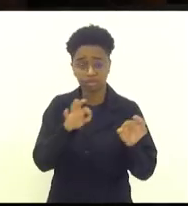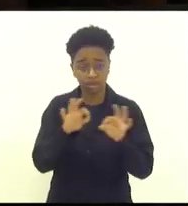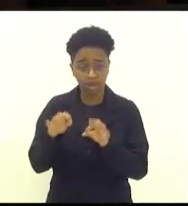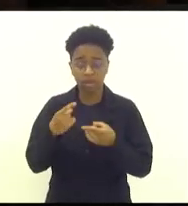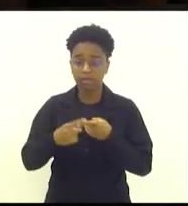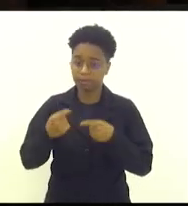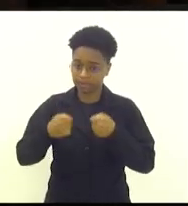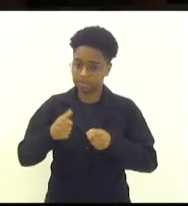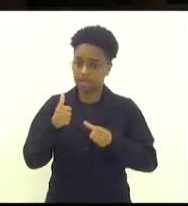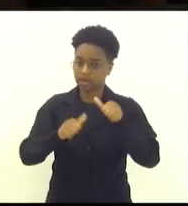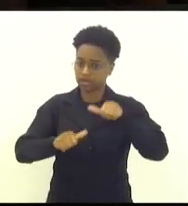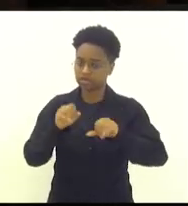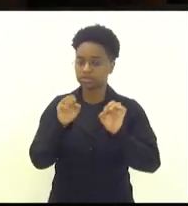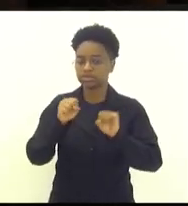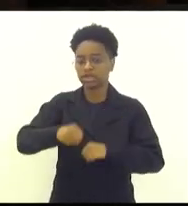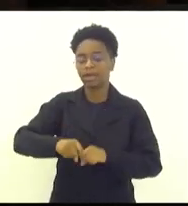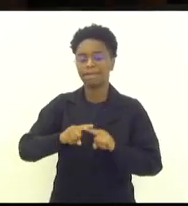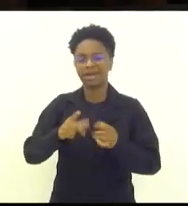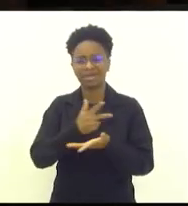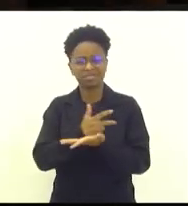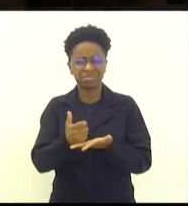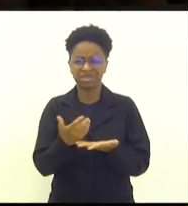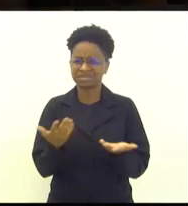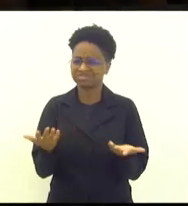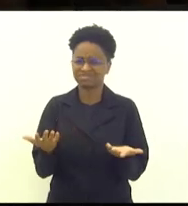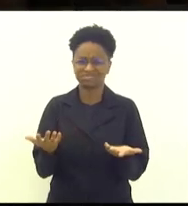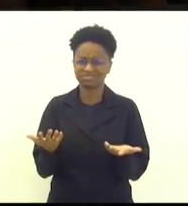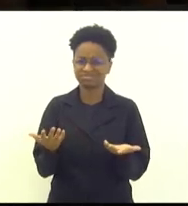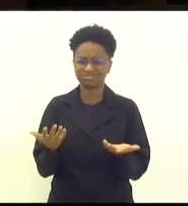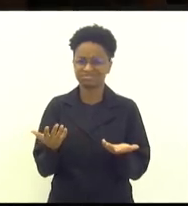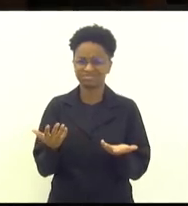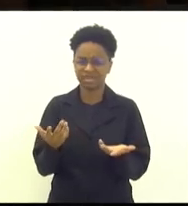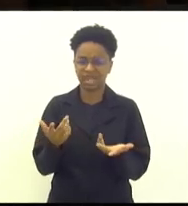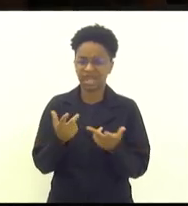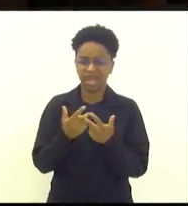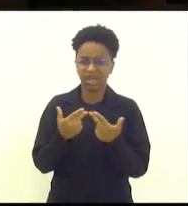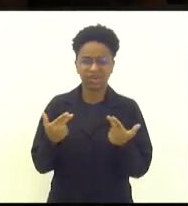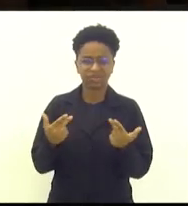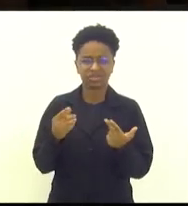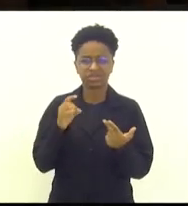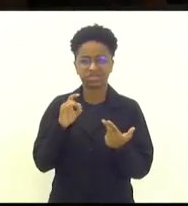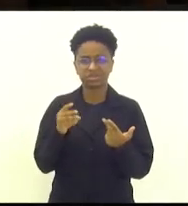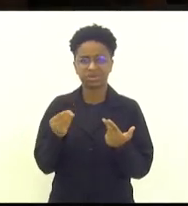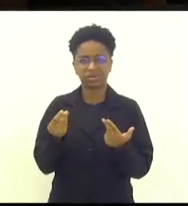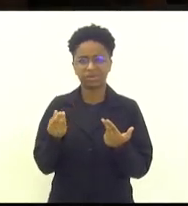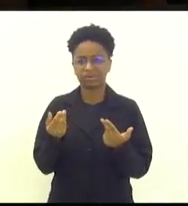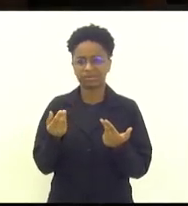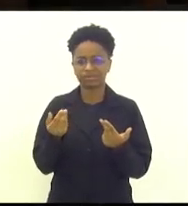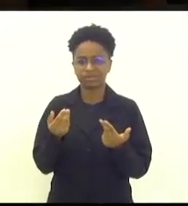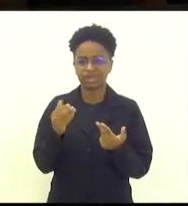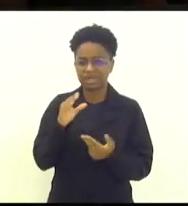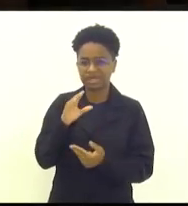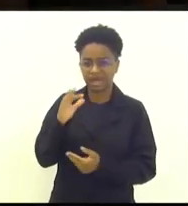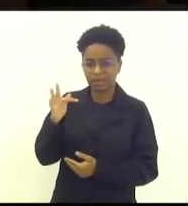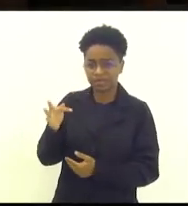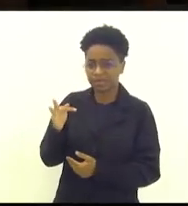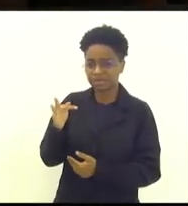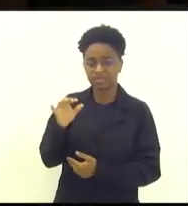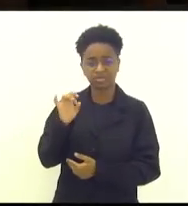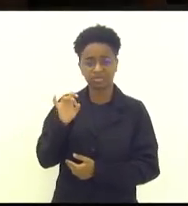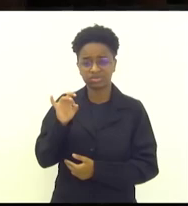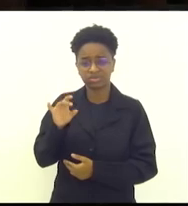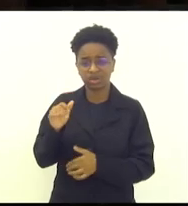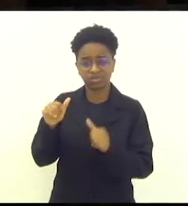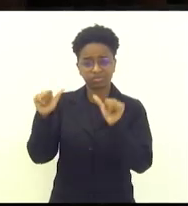sim. Mas falar em impeachment, isso é uma coisa que só vai levar Cabo Frio cada vez mais